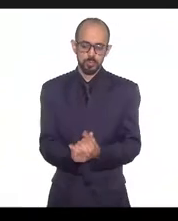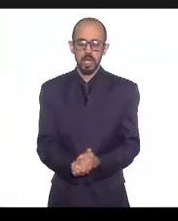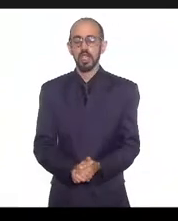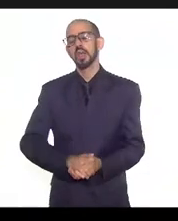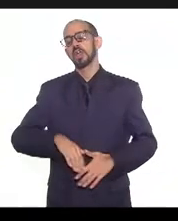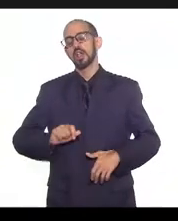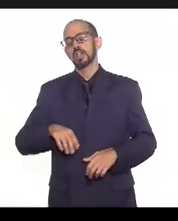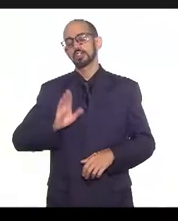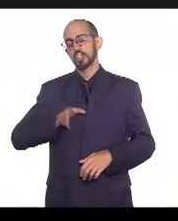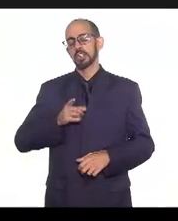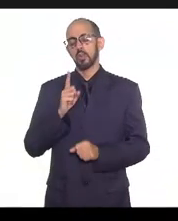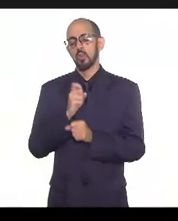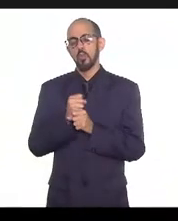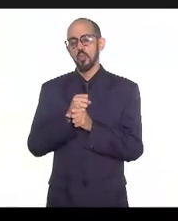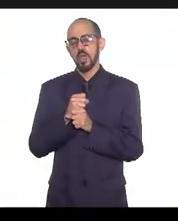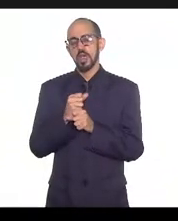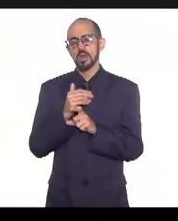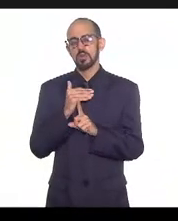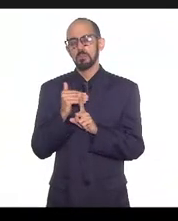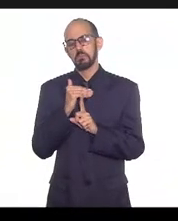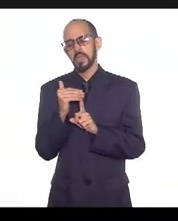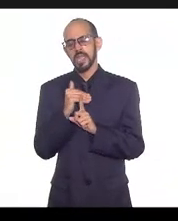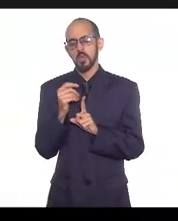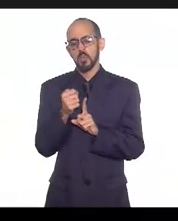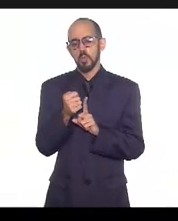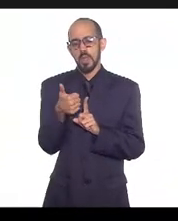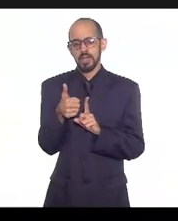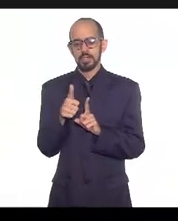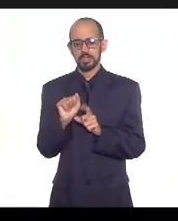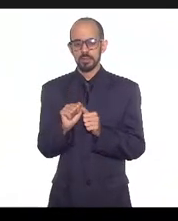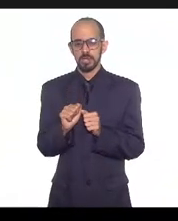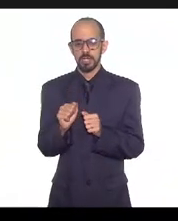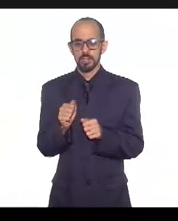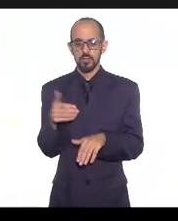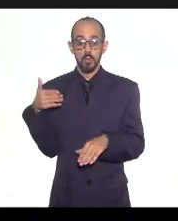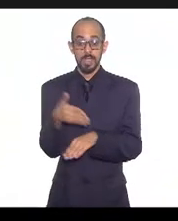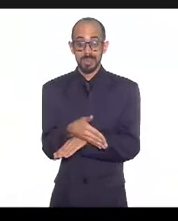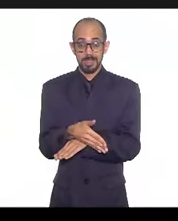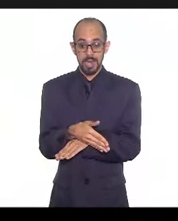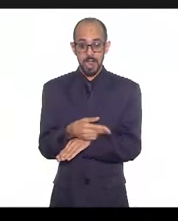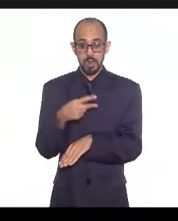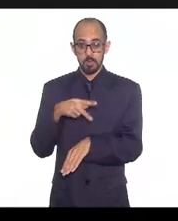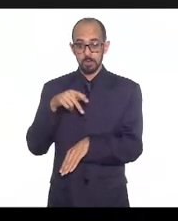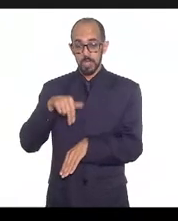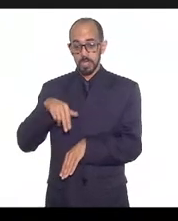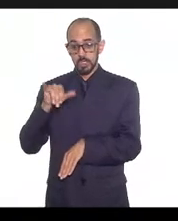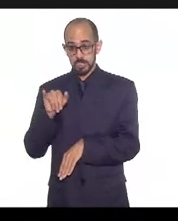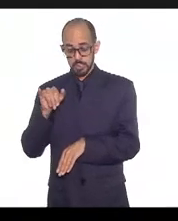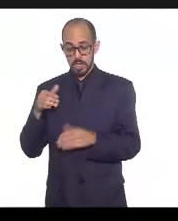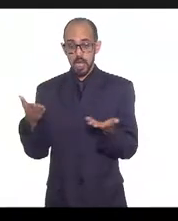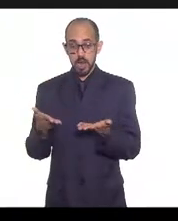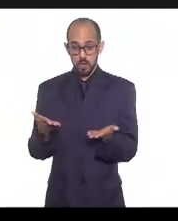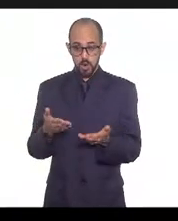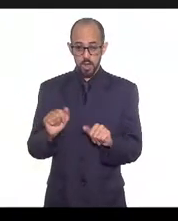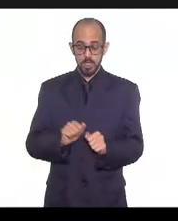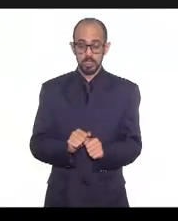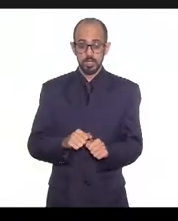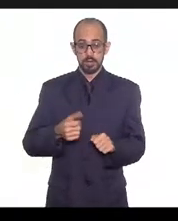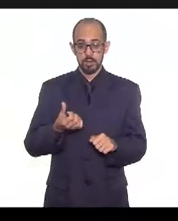meio, quase, então eles vão entrar no Plano Nacional agora, enquanto petroleiros abaixo de